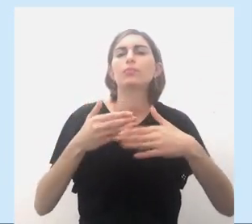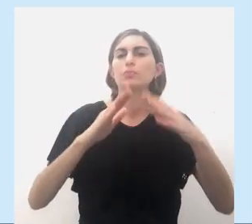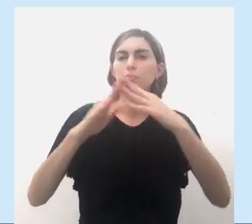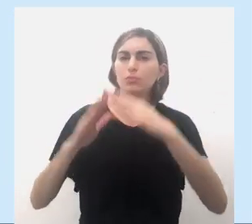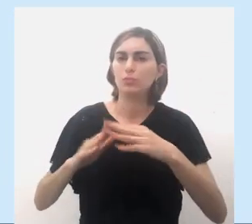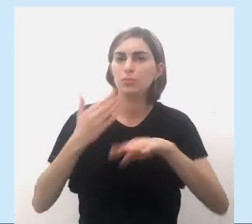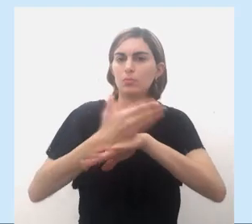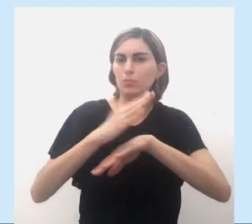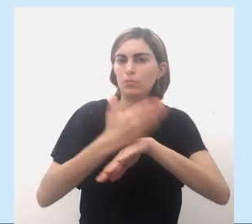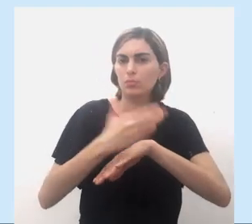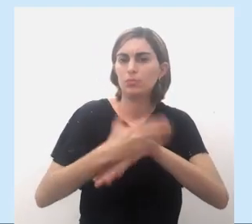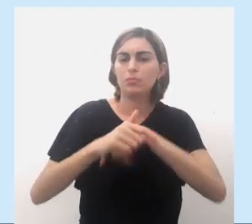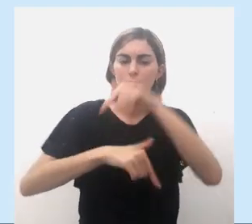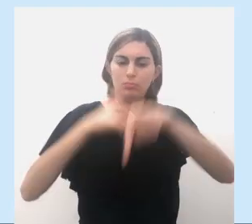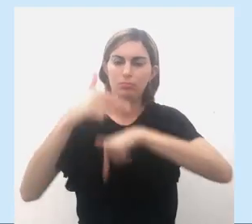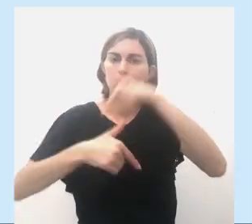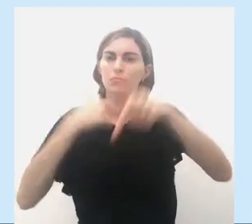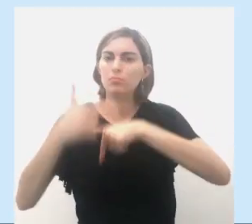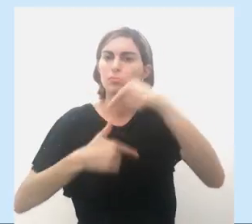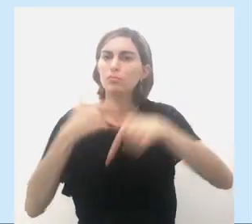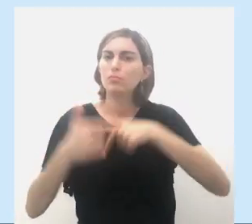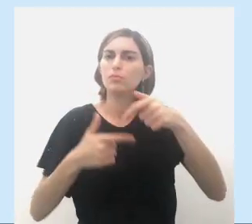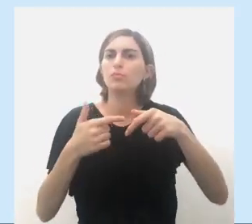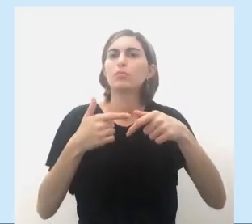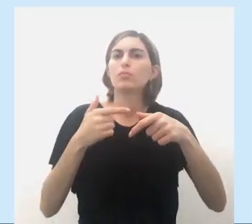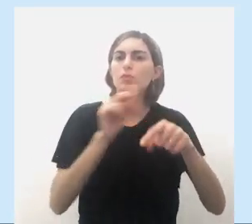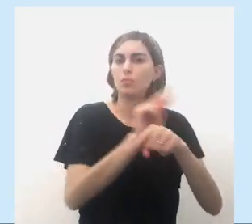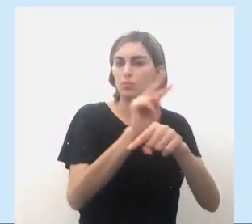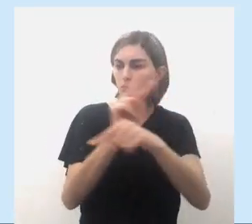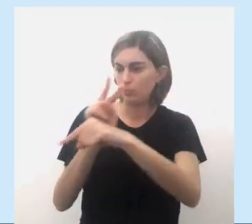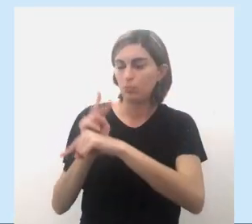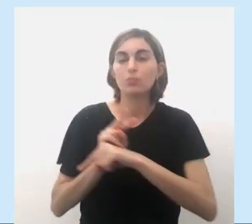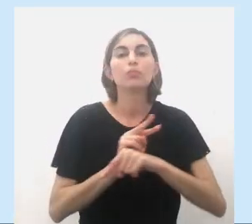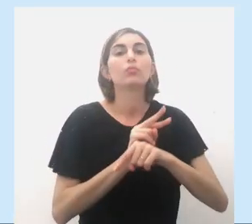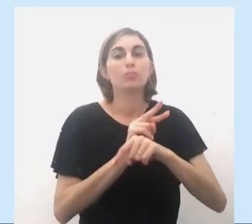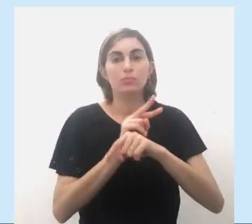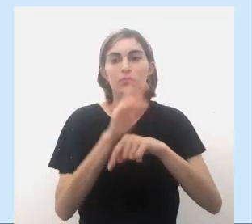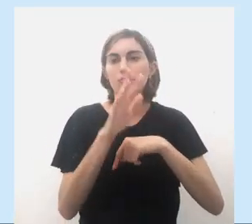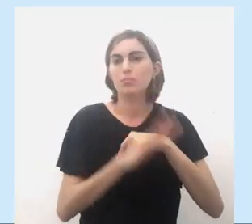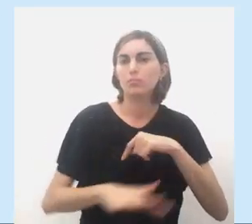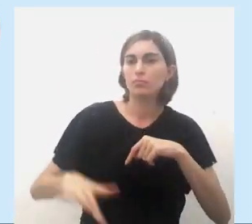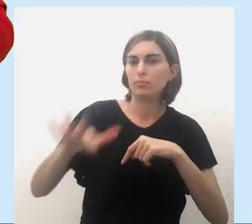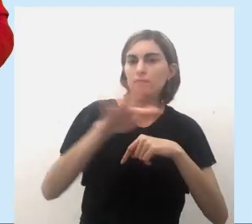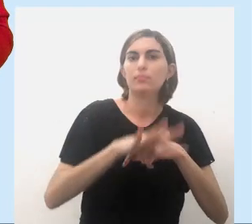povoado, praticando as atividades, era protegido